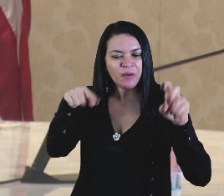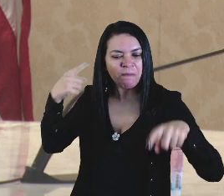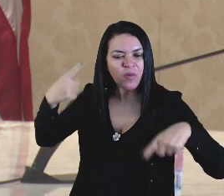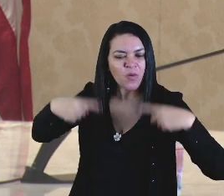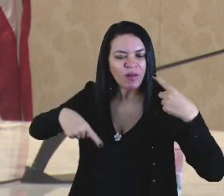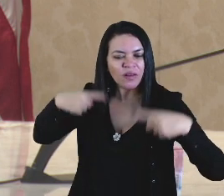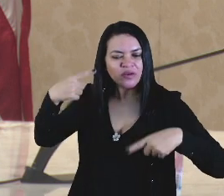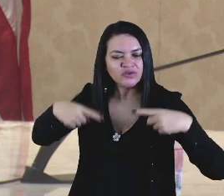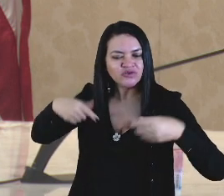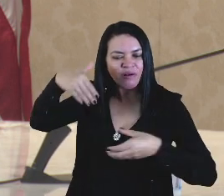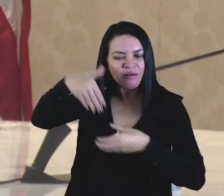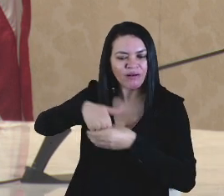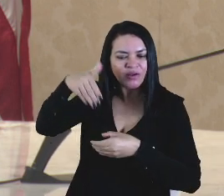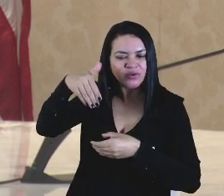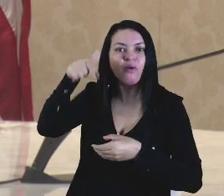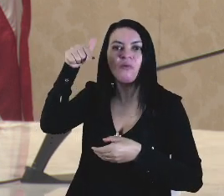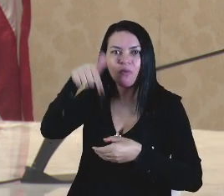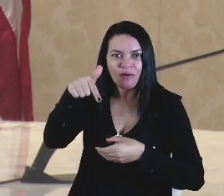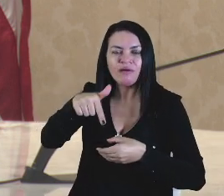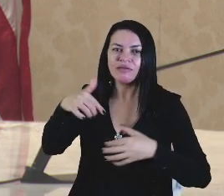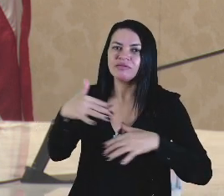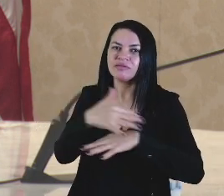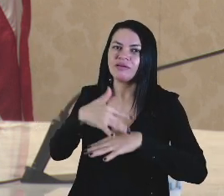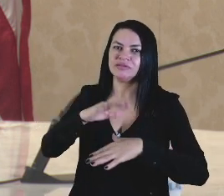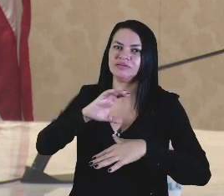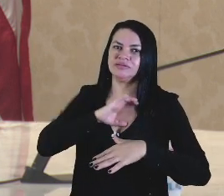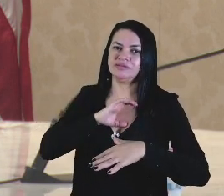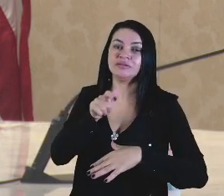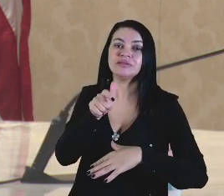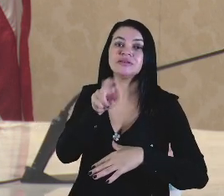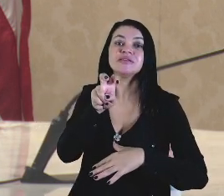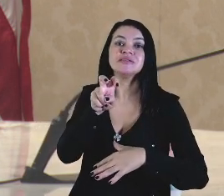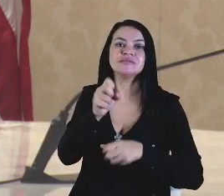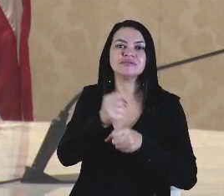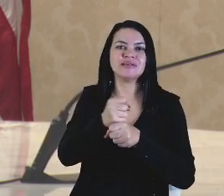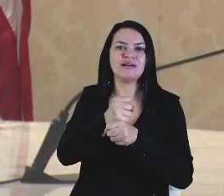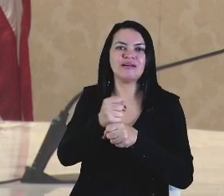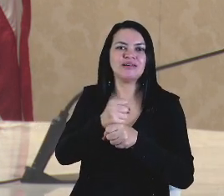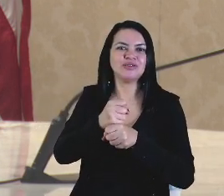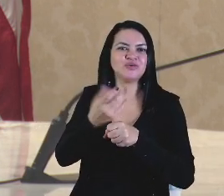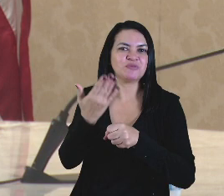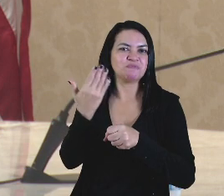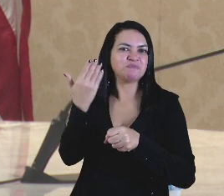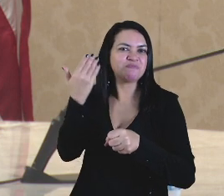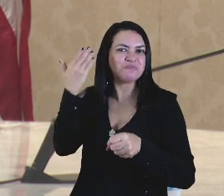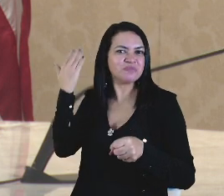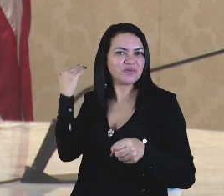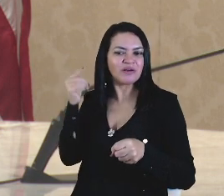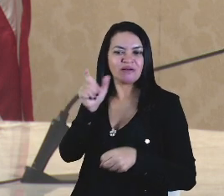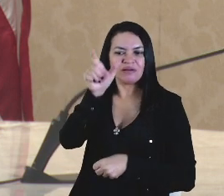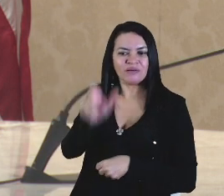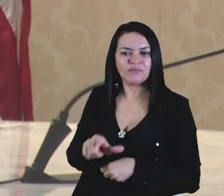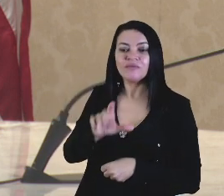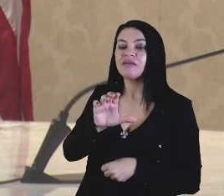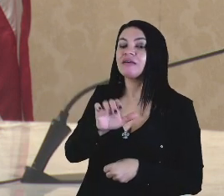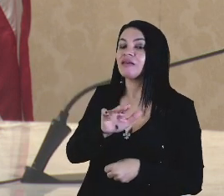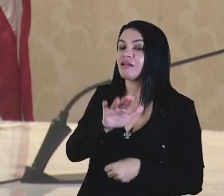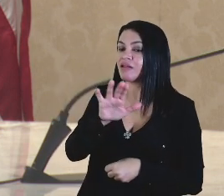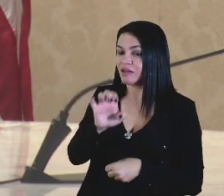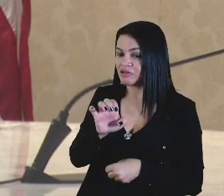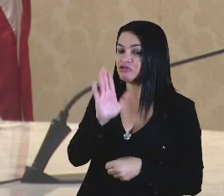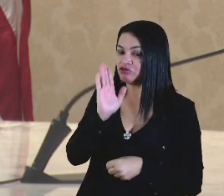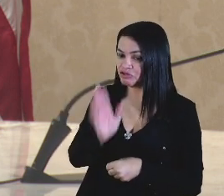Caxias, há exatamente 15 anos atrás. Deputada Cleide, já se vão exatamente 15 anos,